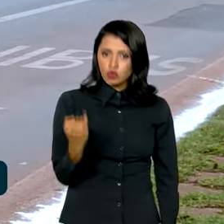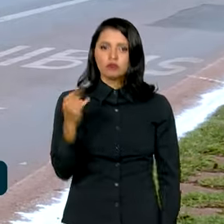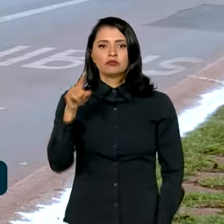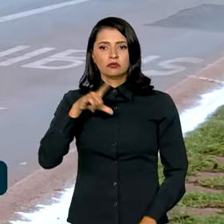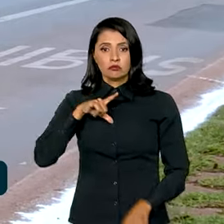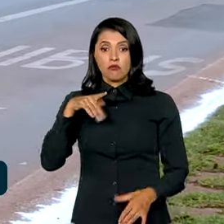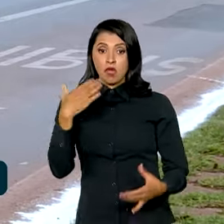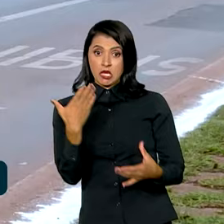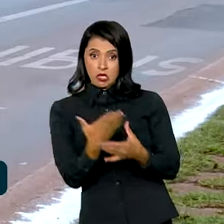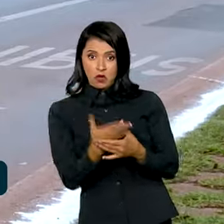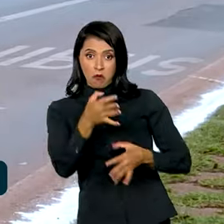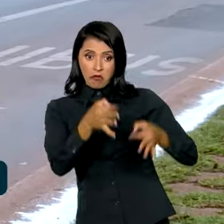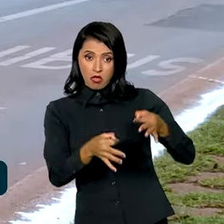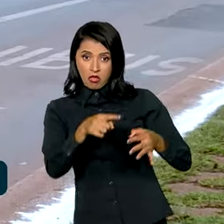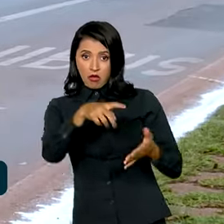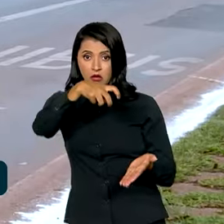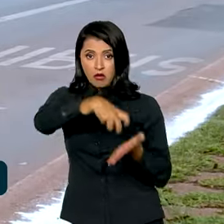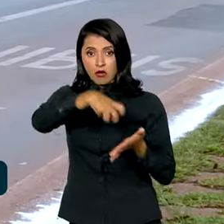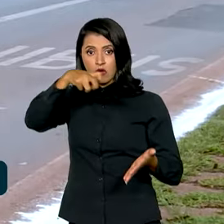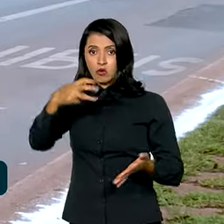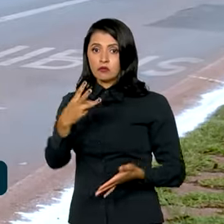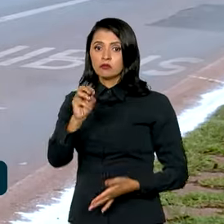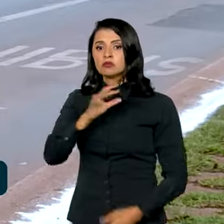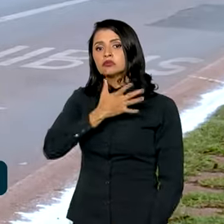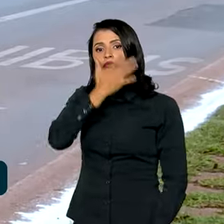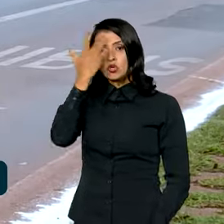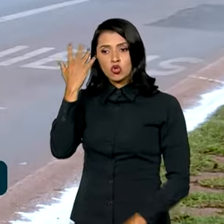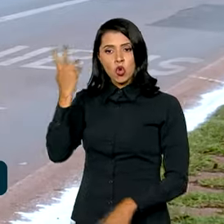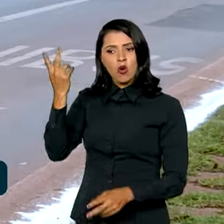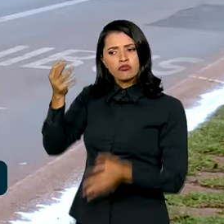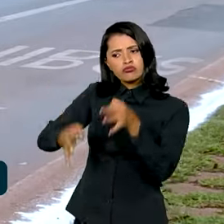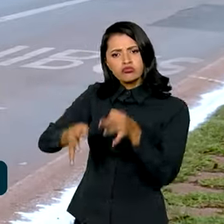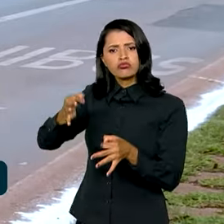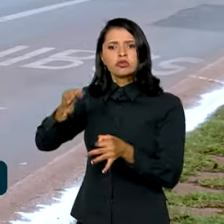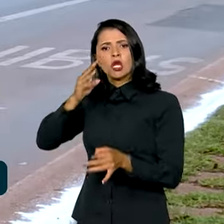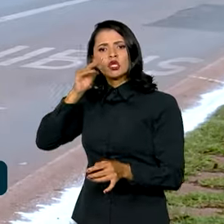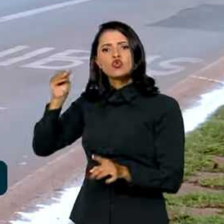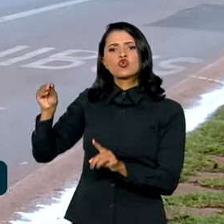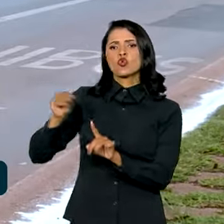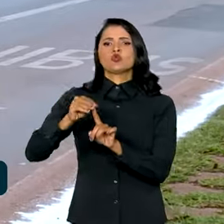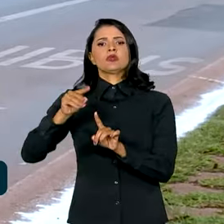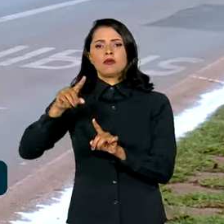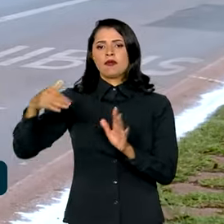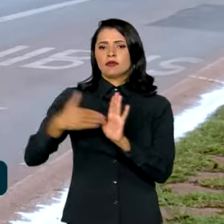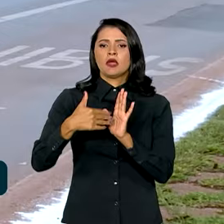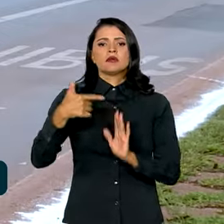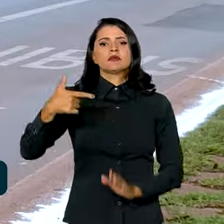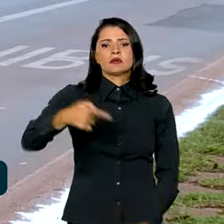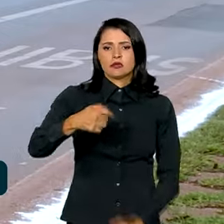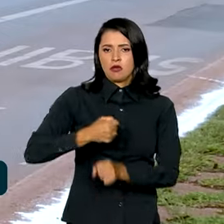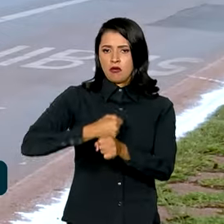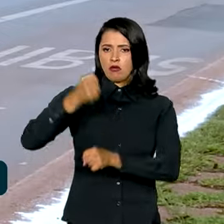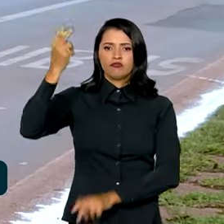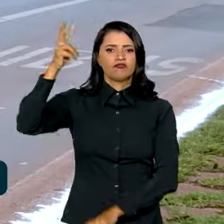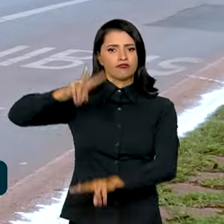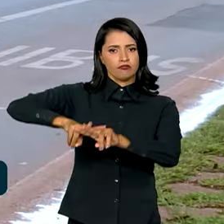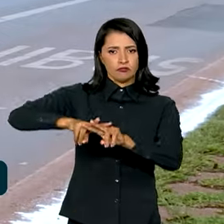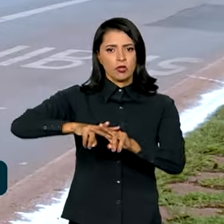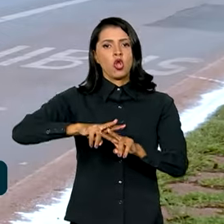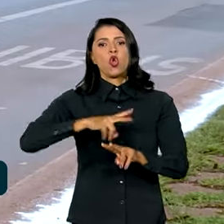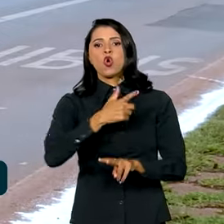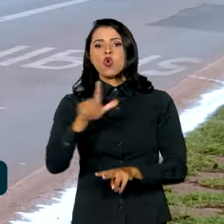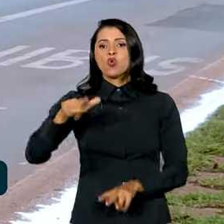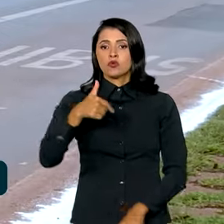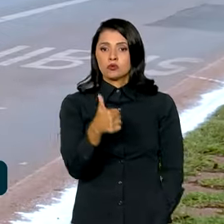penais abertas, 30 pessoas foram julgadas e condenadas a até 17 anos de prisão. Outros